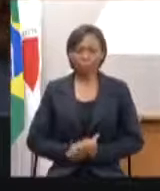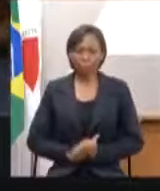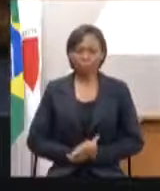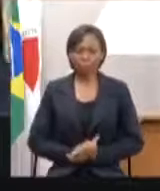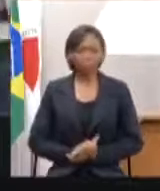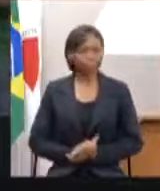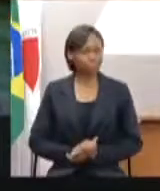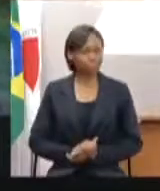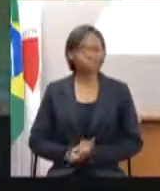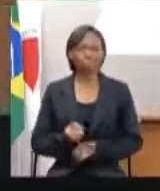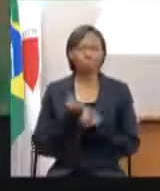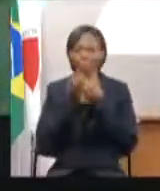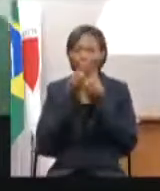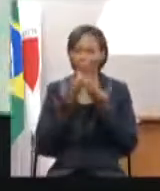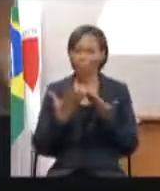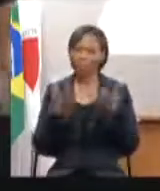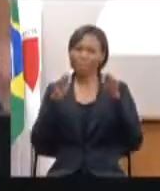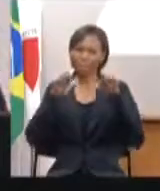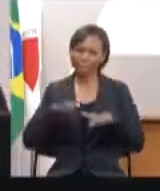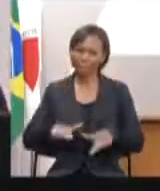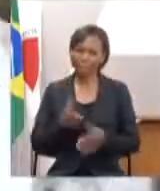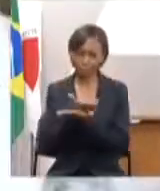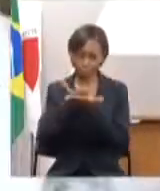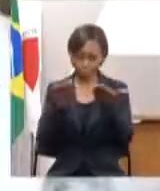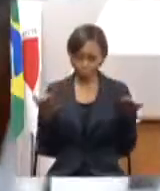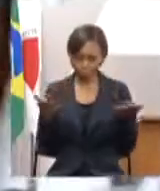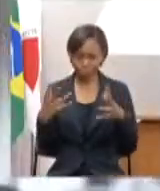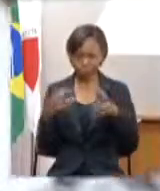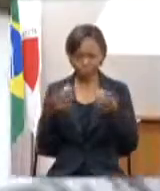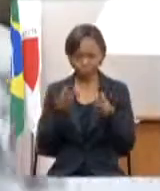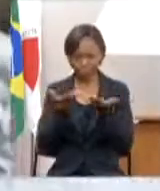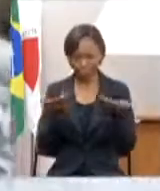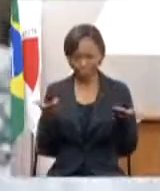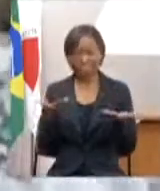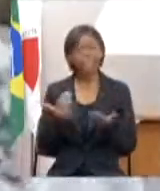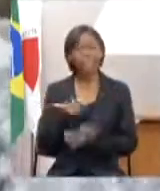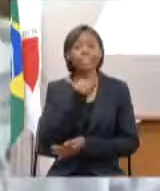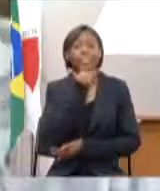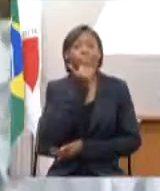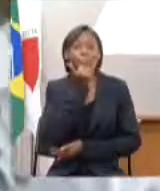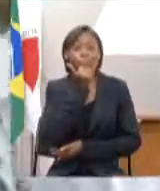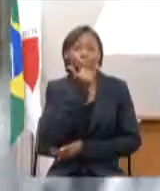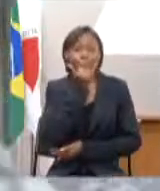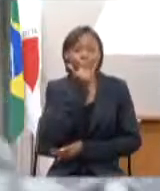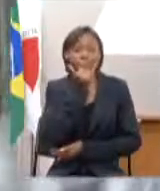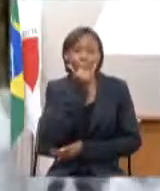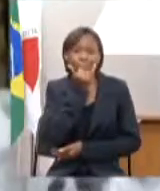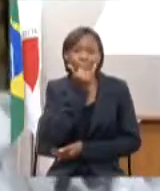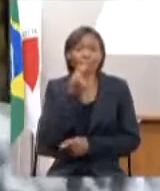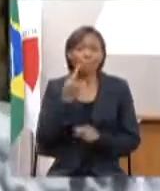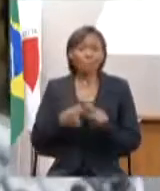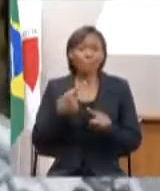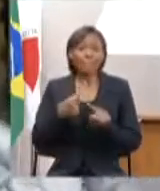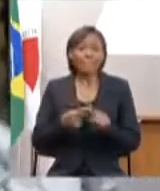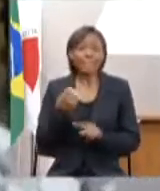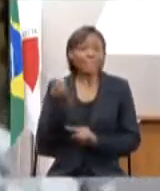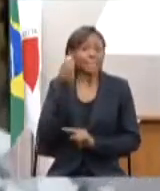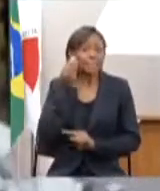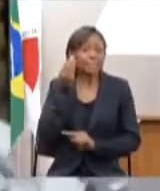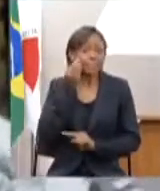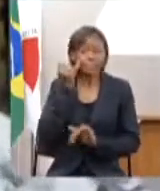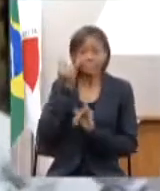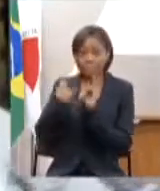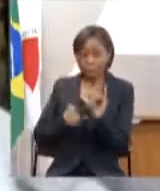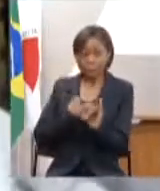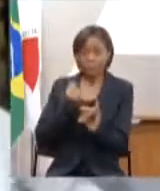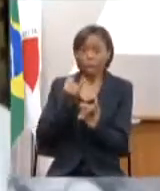Boa tarde a todos e todas peço desculpa que eu tentei reconectar minha internet que deu um pico